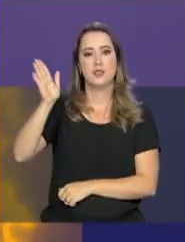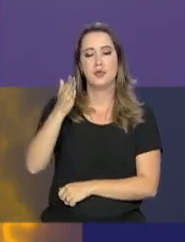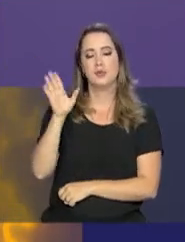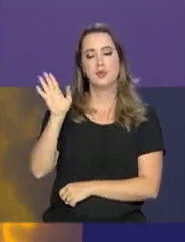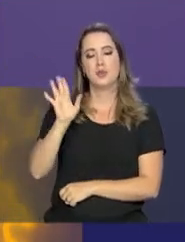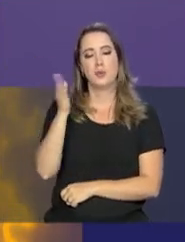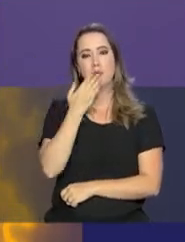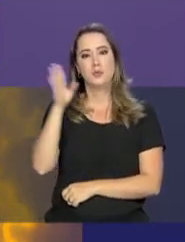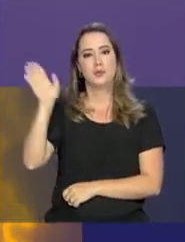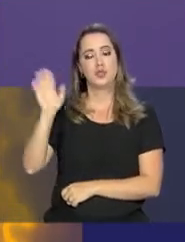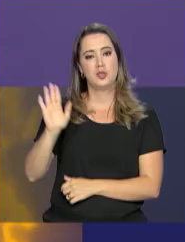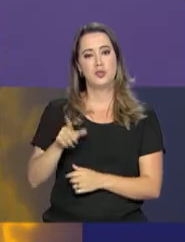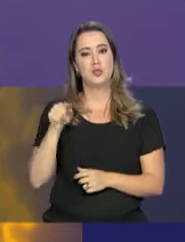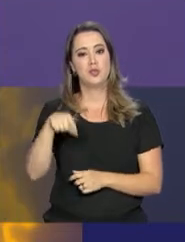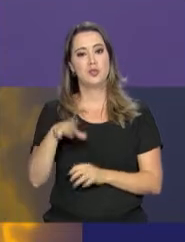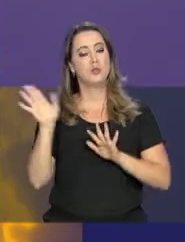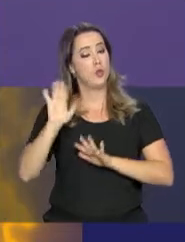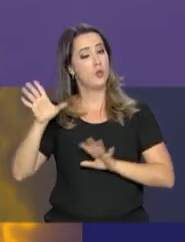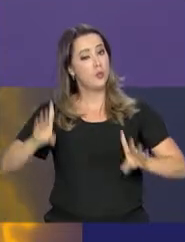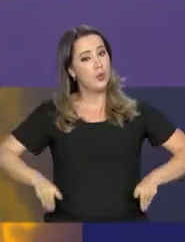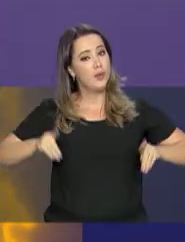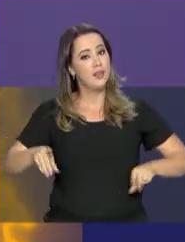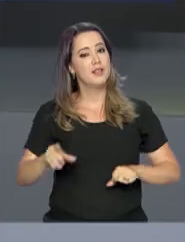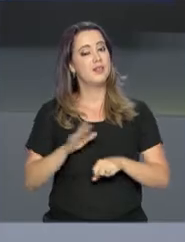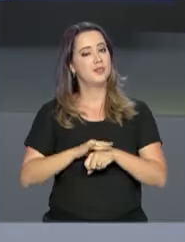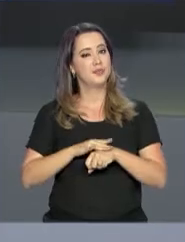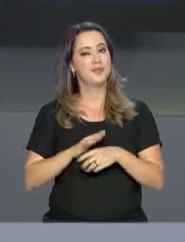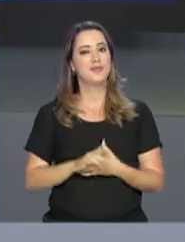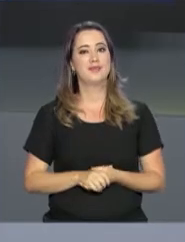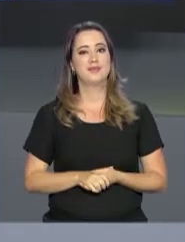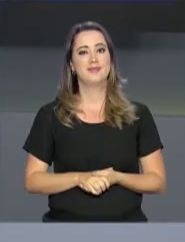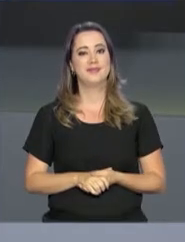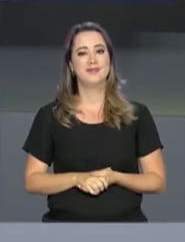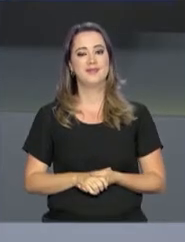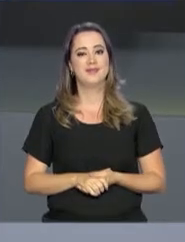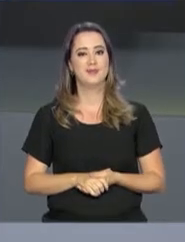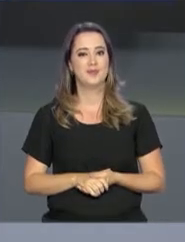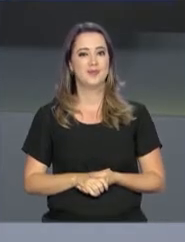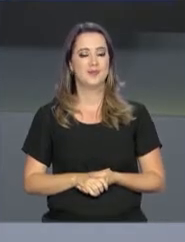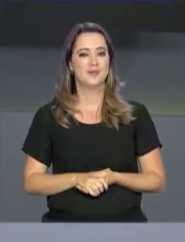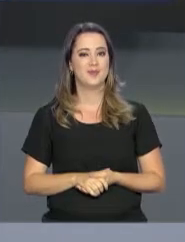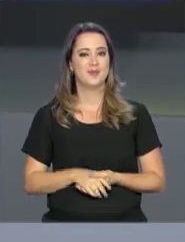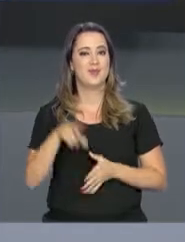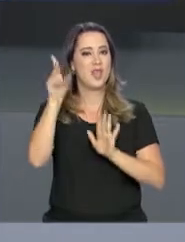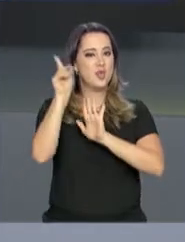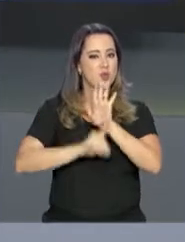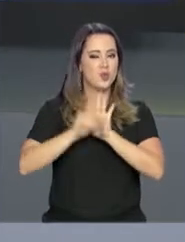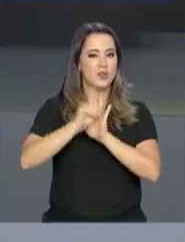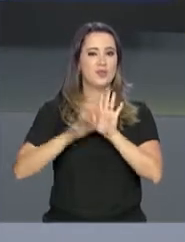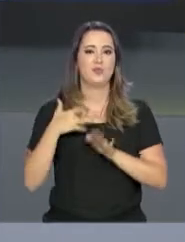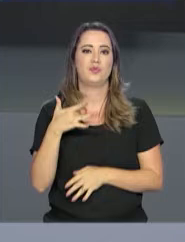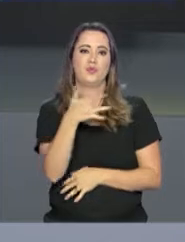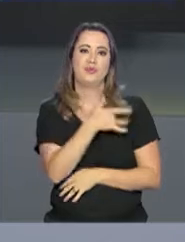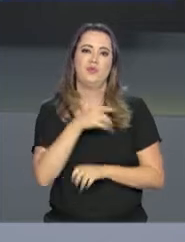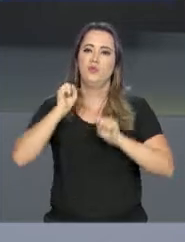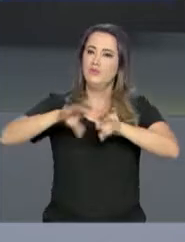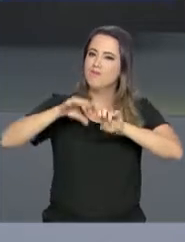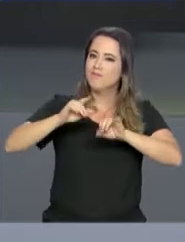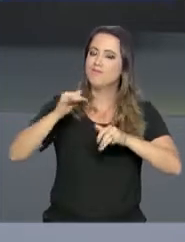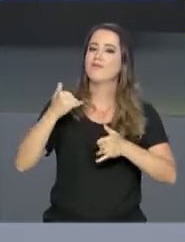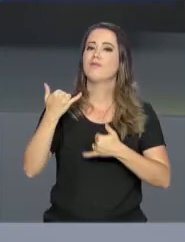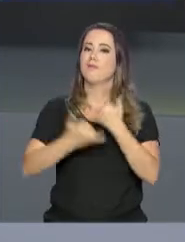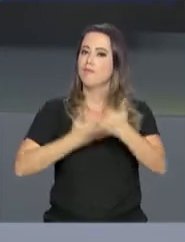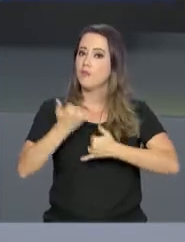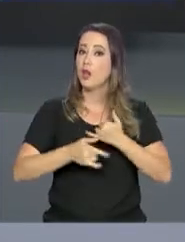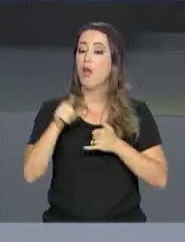Beijinho, beijinho. Tchau, tchau, paralisia infantil e sarampo. E o direito à saúde, educação e lazer está presente no